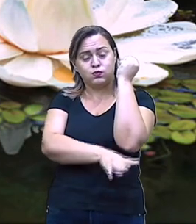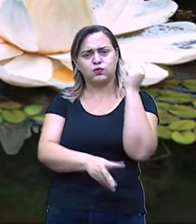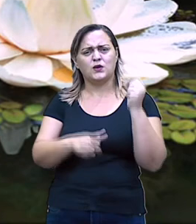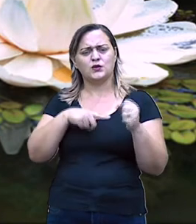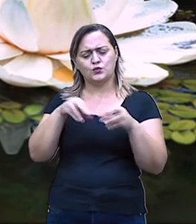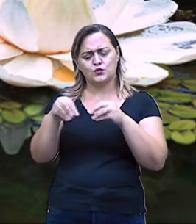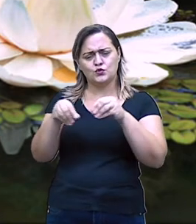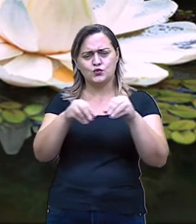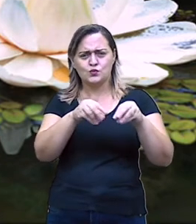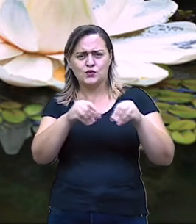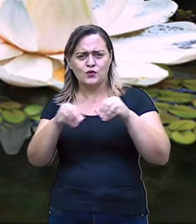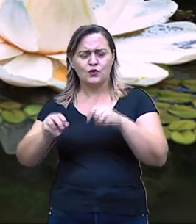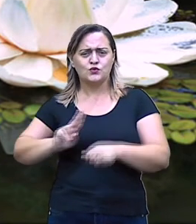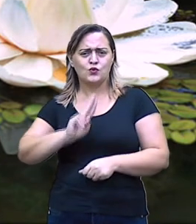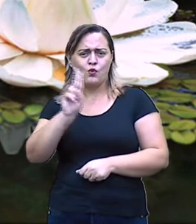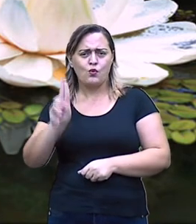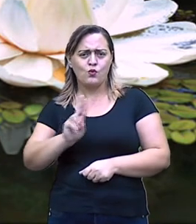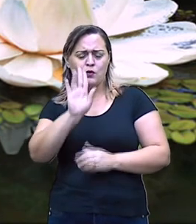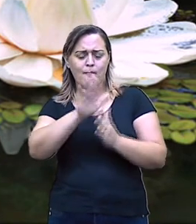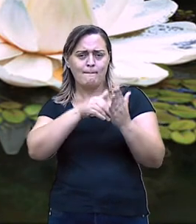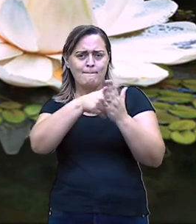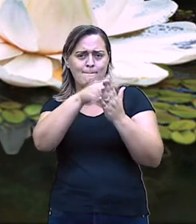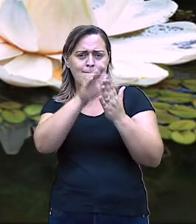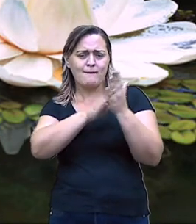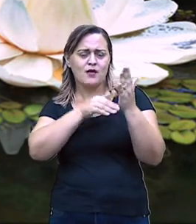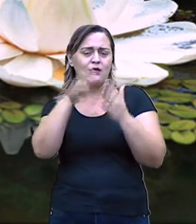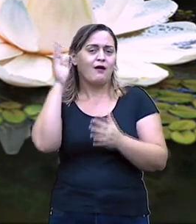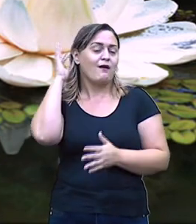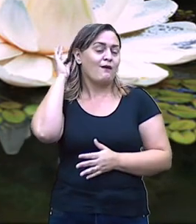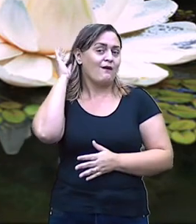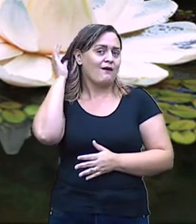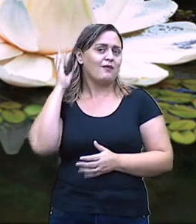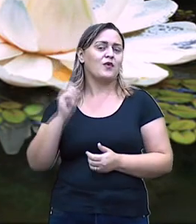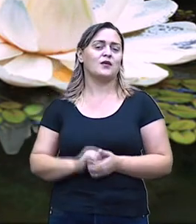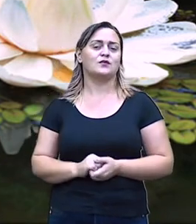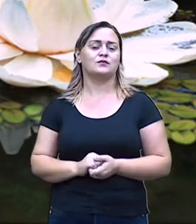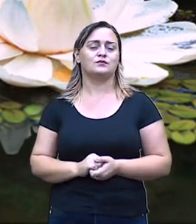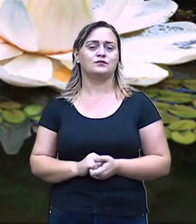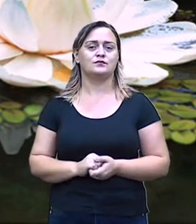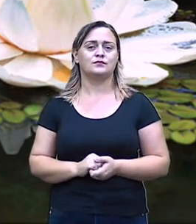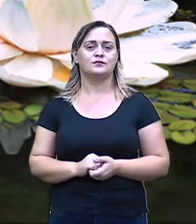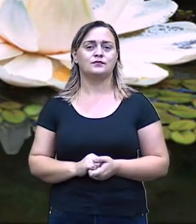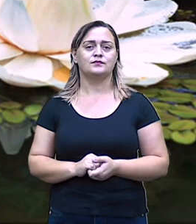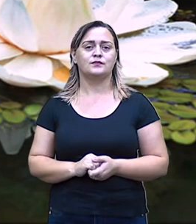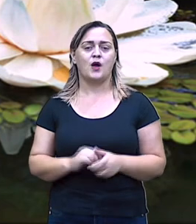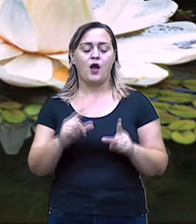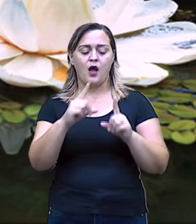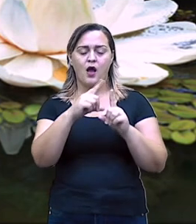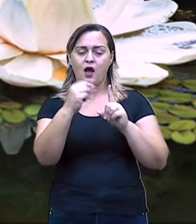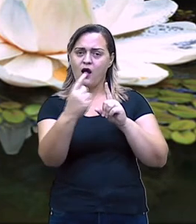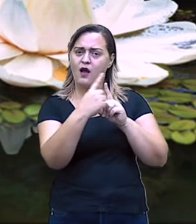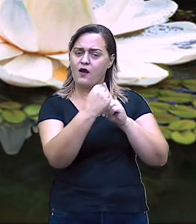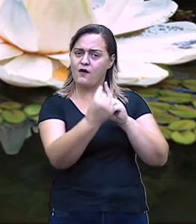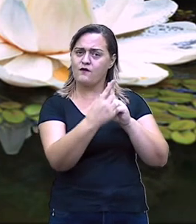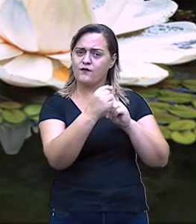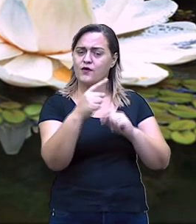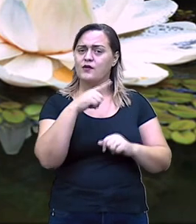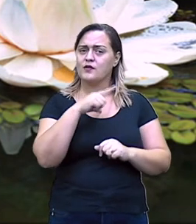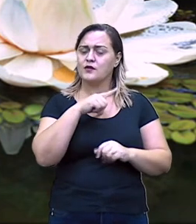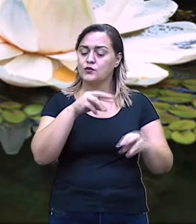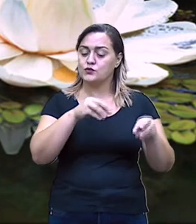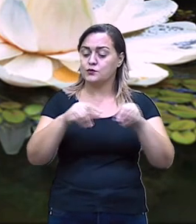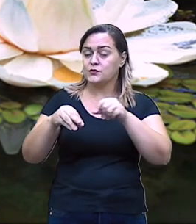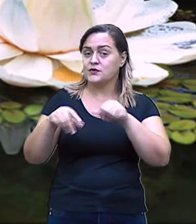para atingir isso, de negros cabelos. Já suas folhas, elas têm até propriedades cicatrizantes, né? A